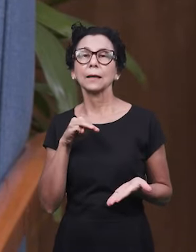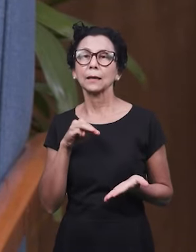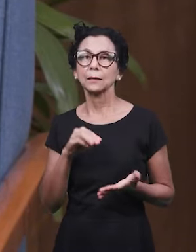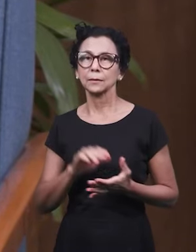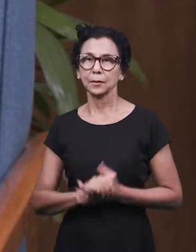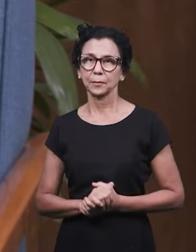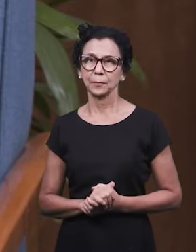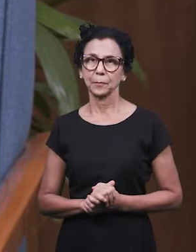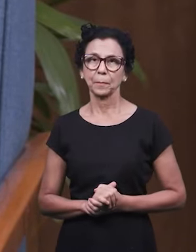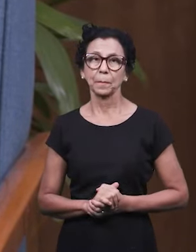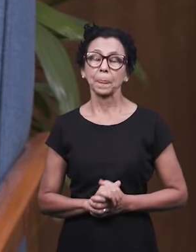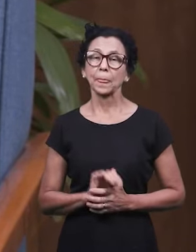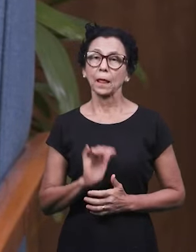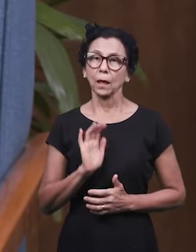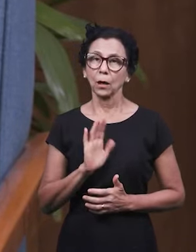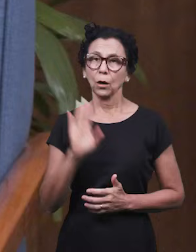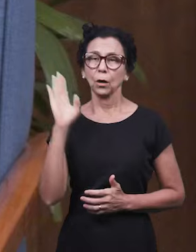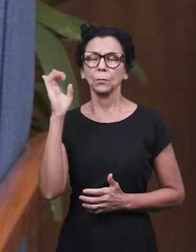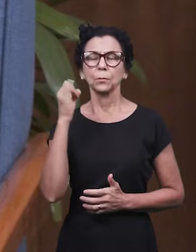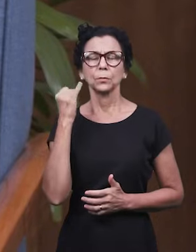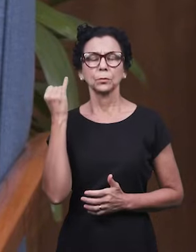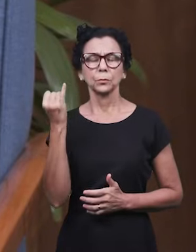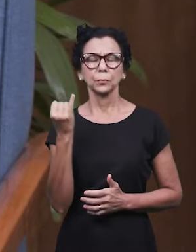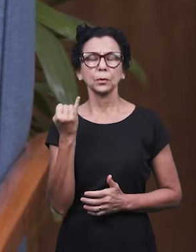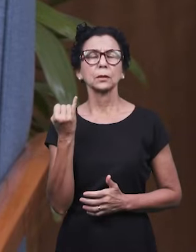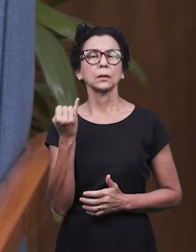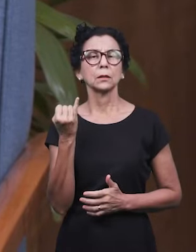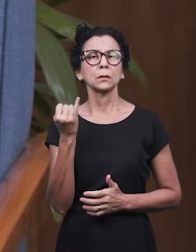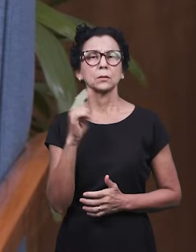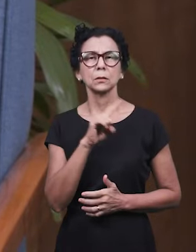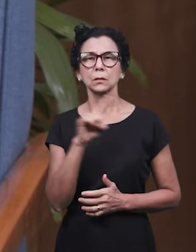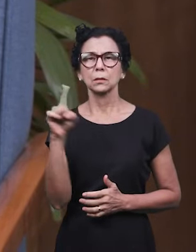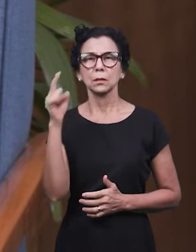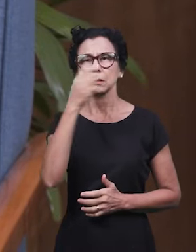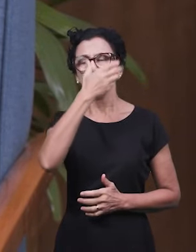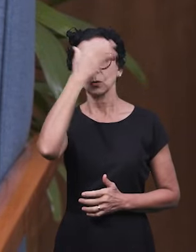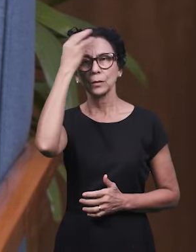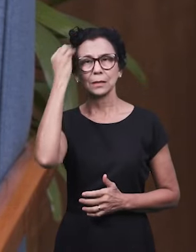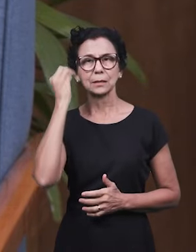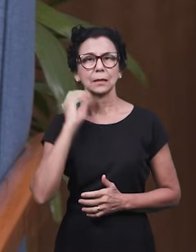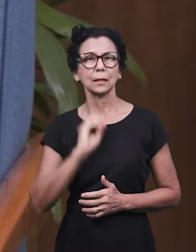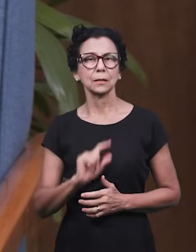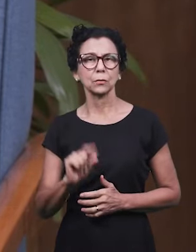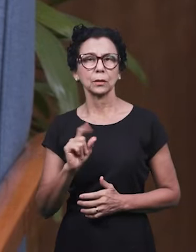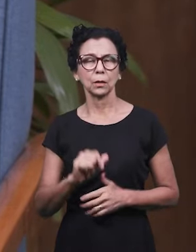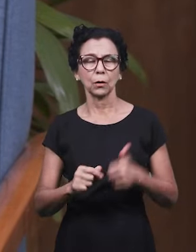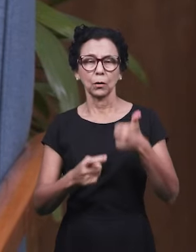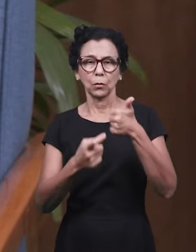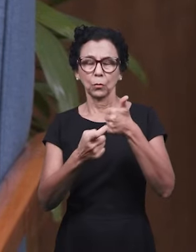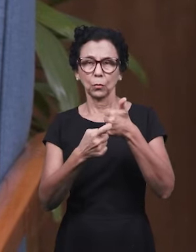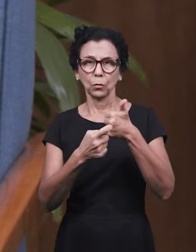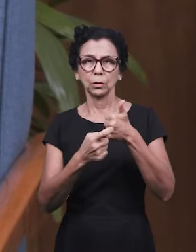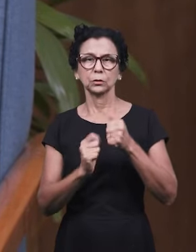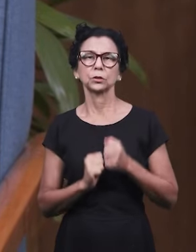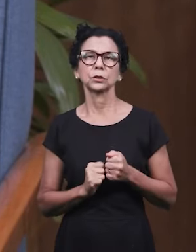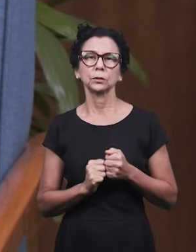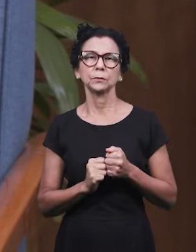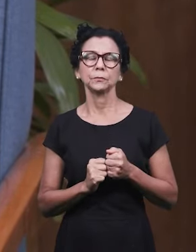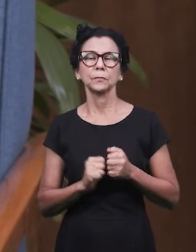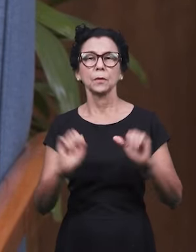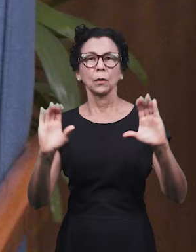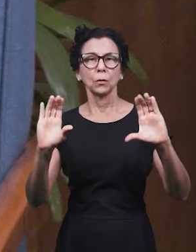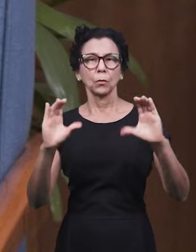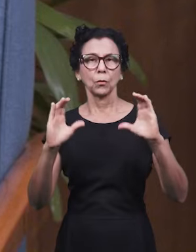E se estiver no YouTube, não se esqueça. É muito importante você participar do projeto quando você curte,